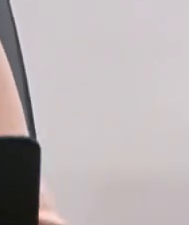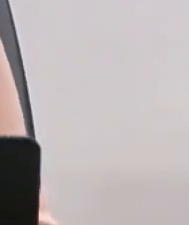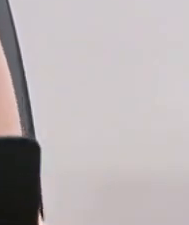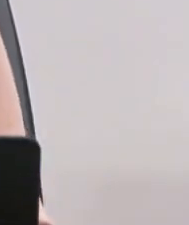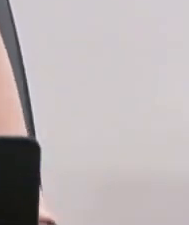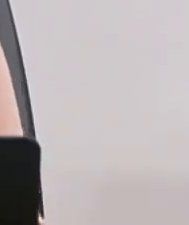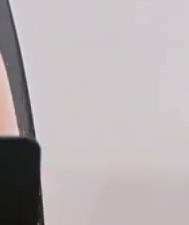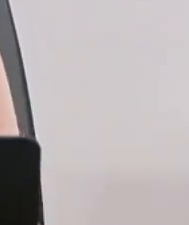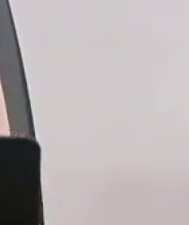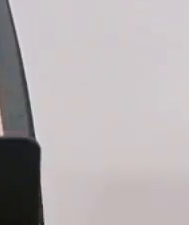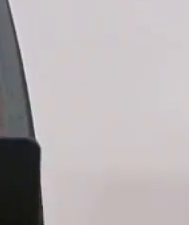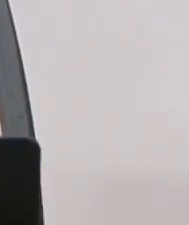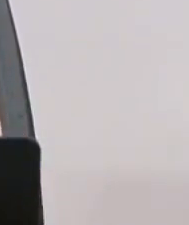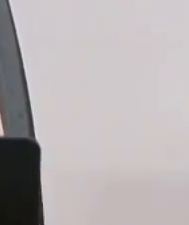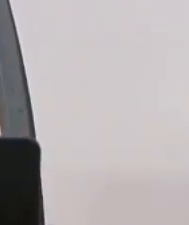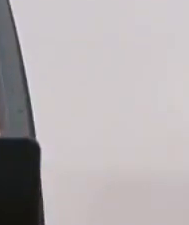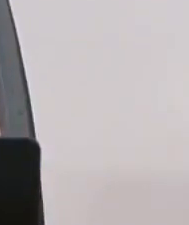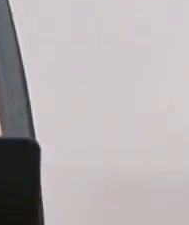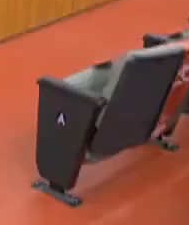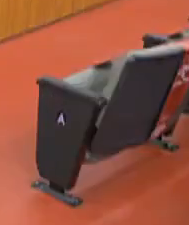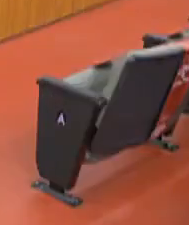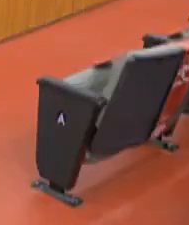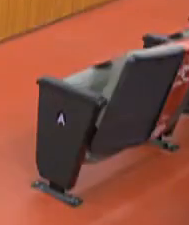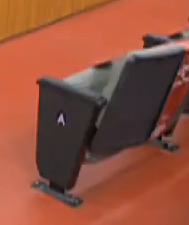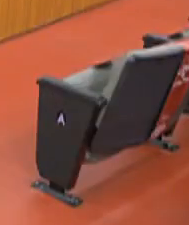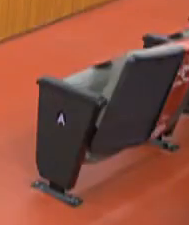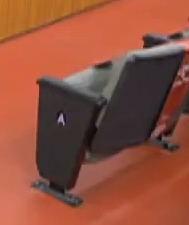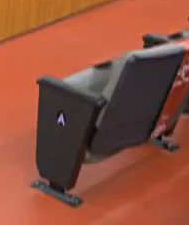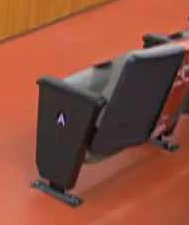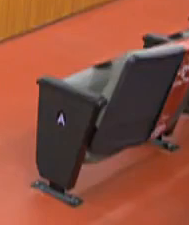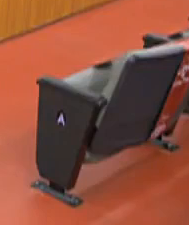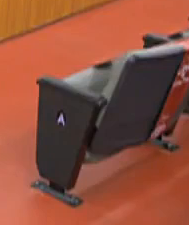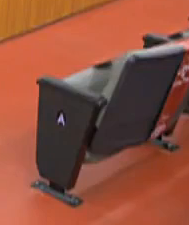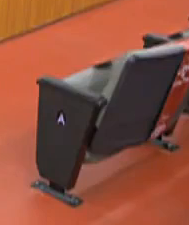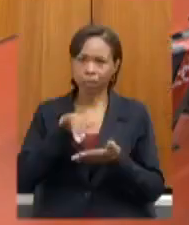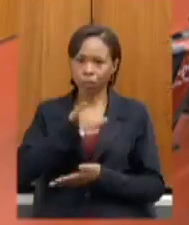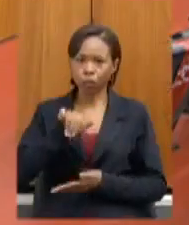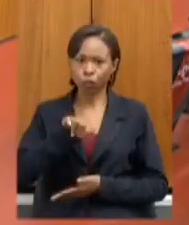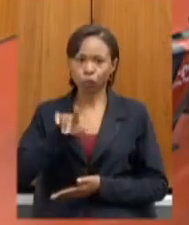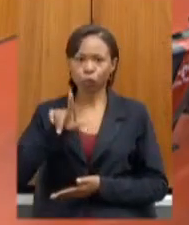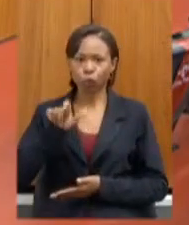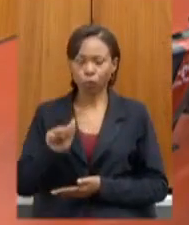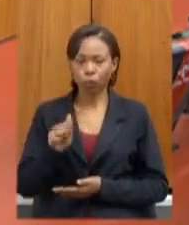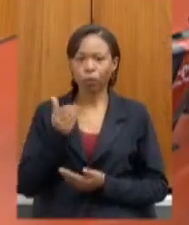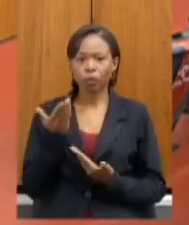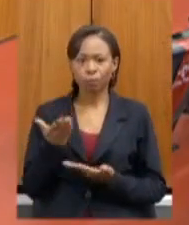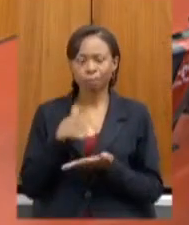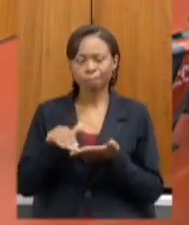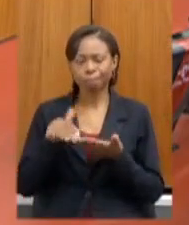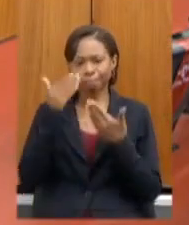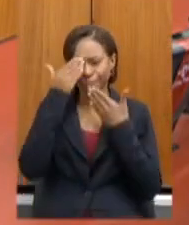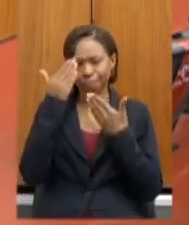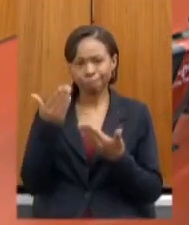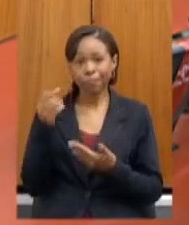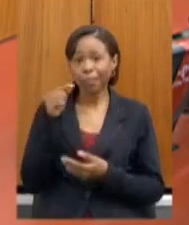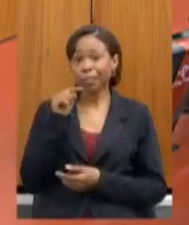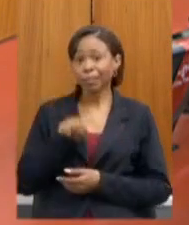presidente muito obrigado secretária Júlia de Minas Gerais diretamente do Rio de Janeiro bom dia